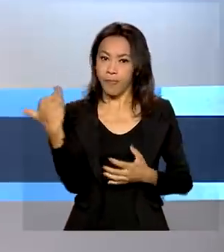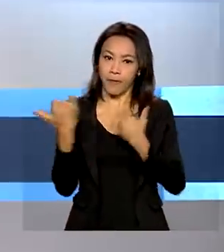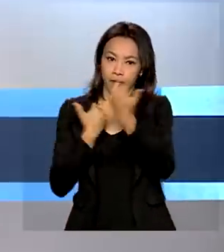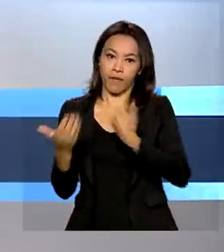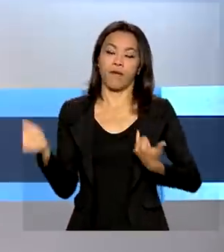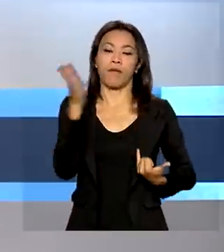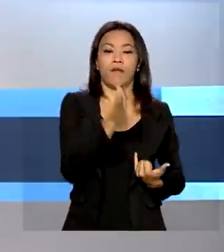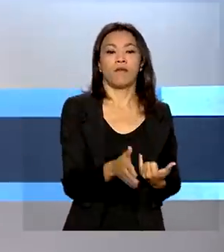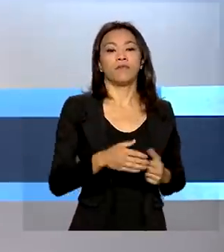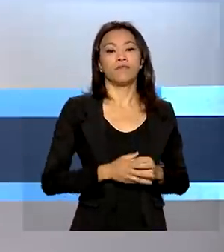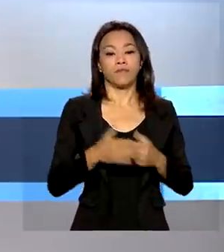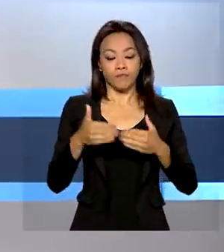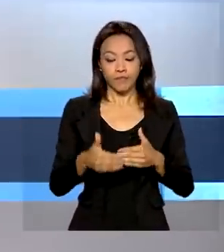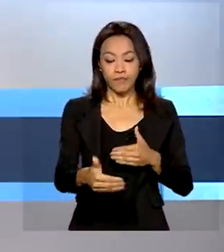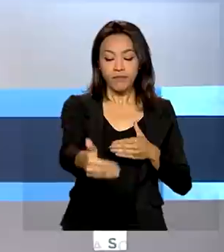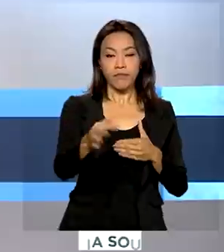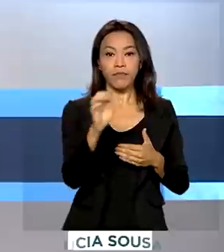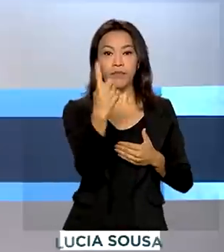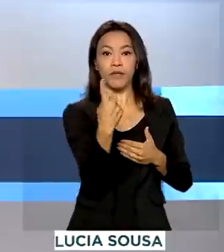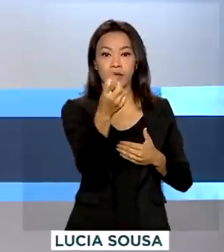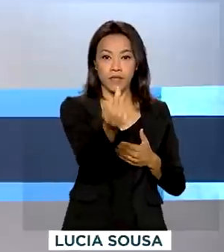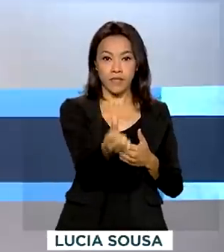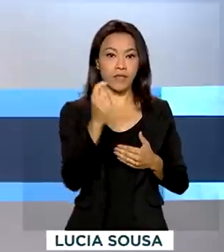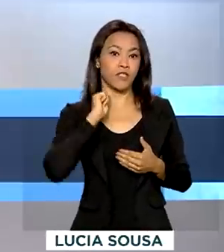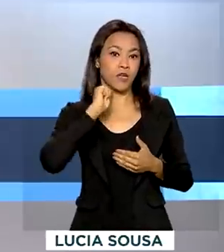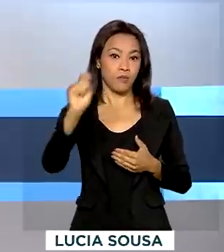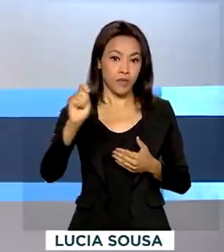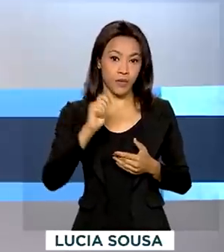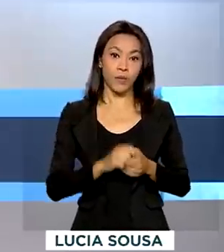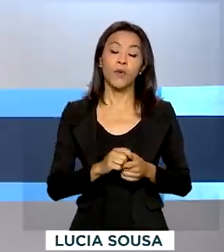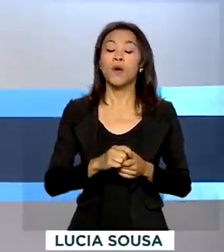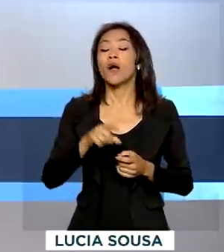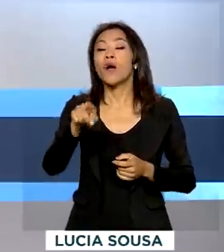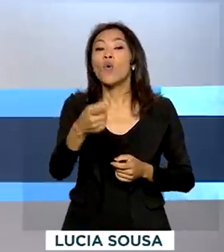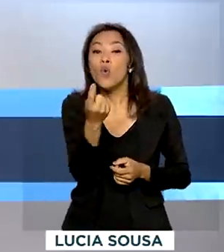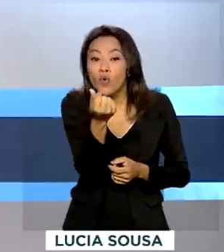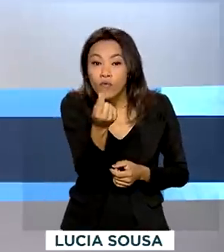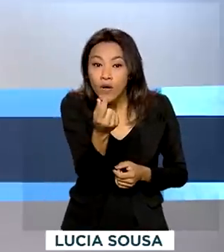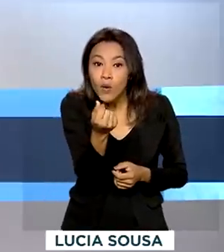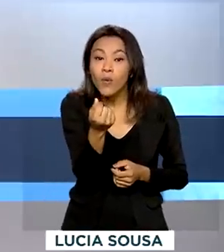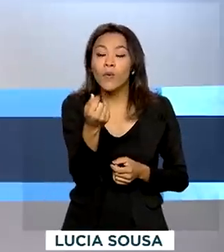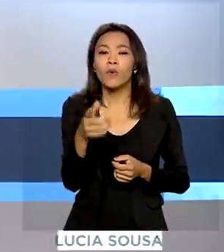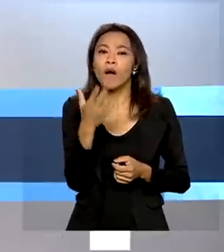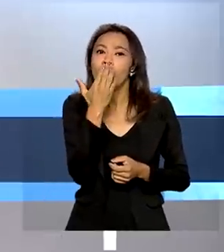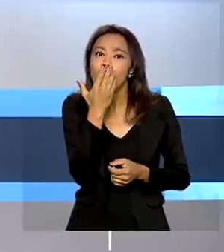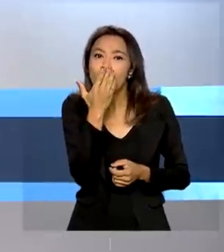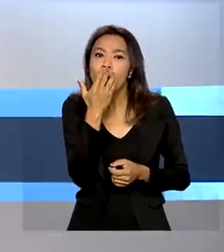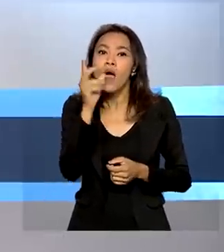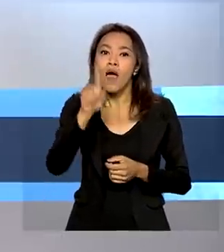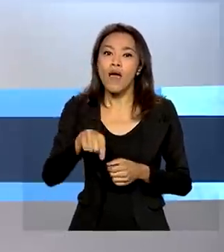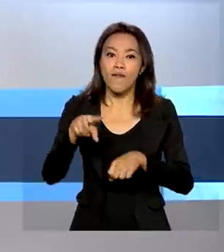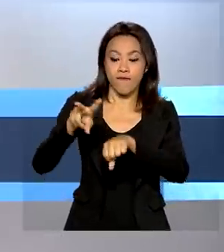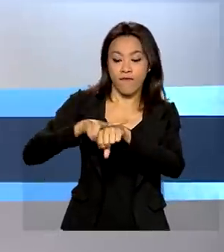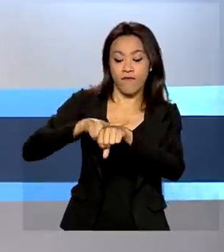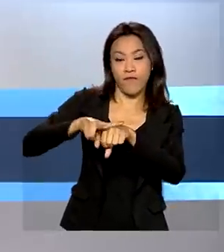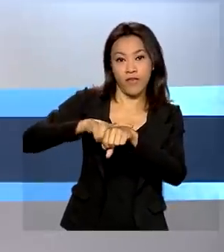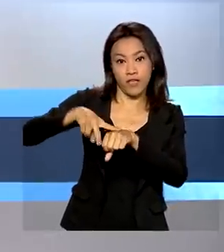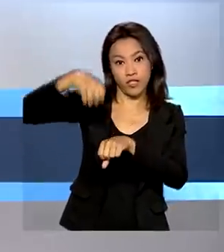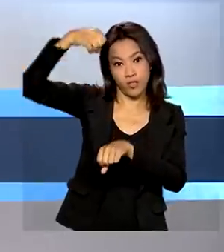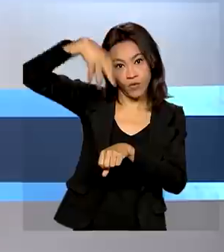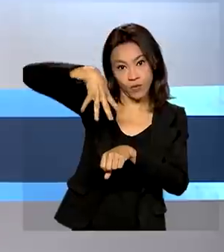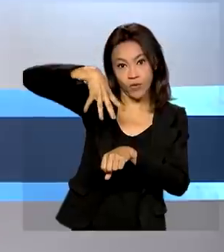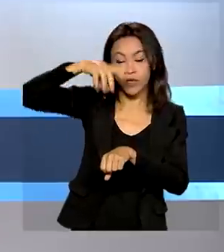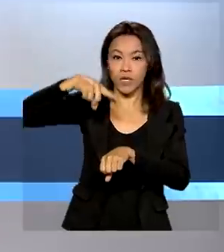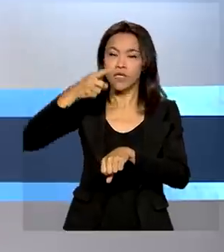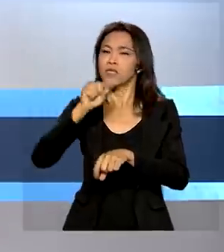E a partir do dia 16 de abril, a bandeira na tarifa de energia será a verde. Isso significa que não haverá cobrança extra